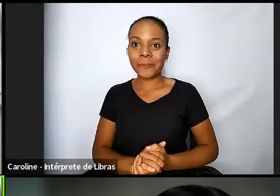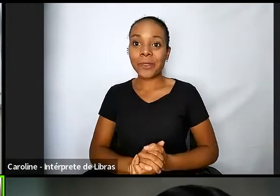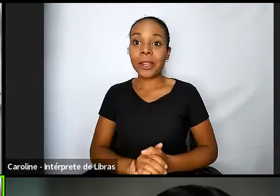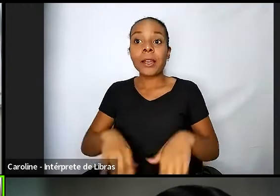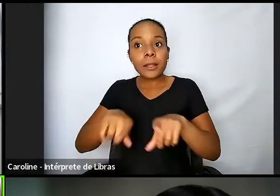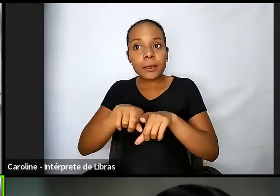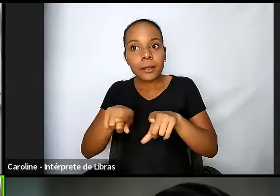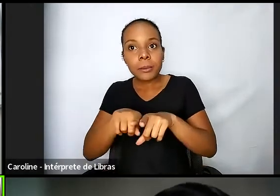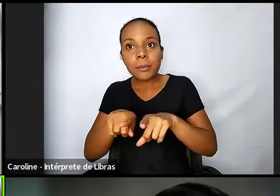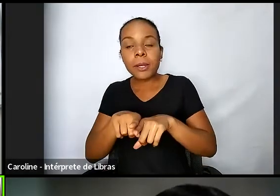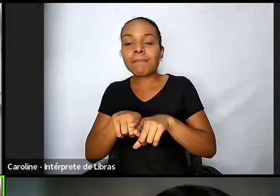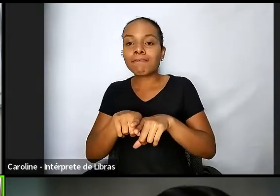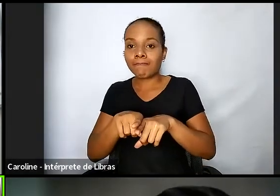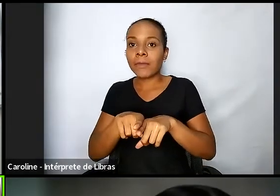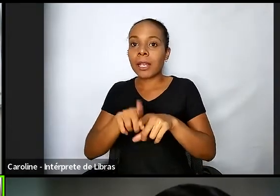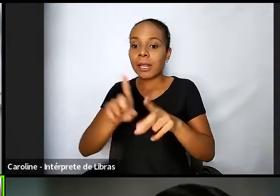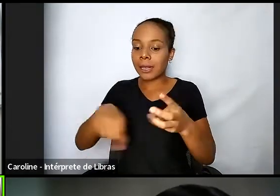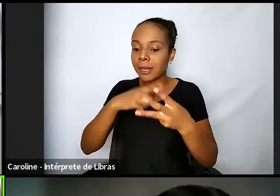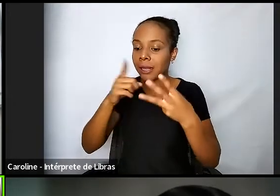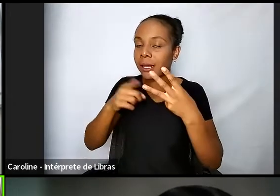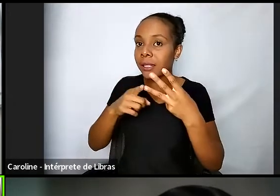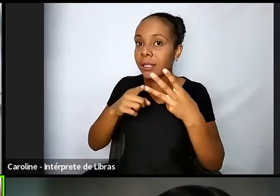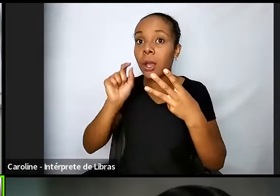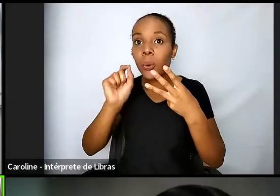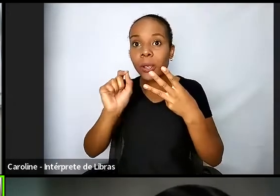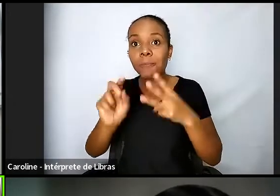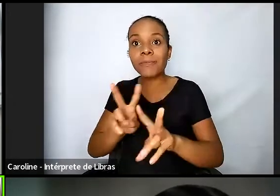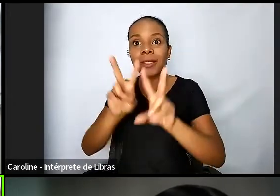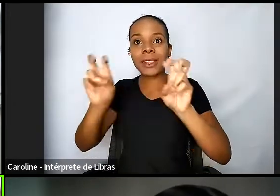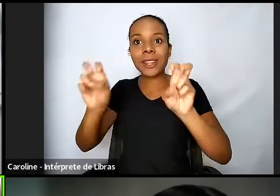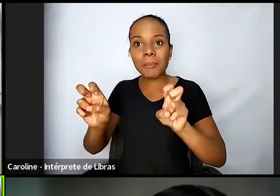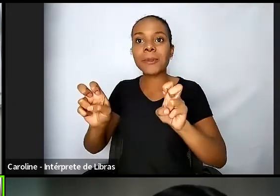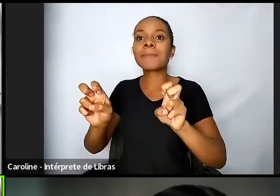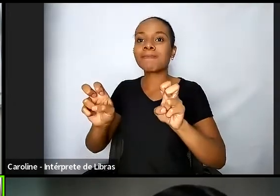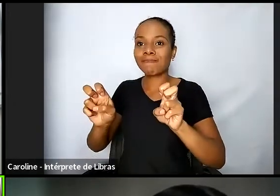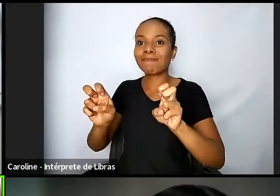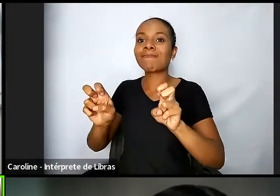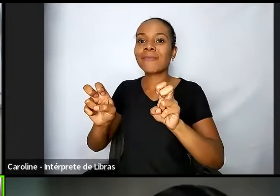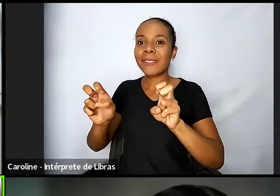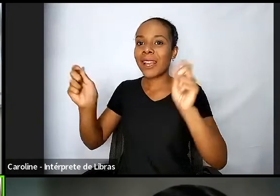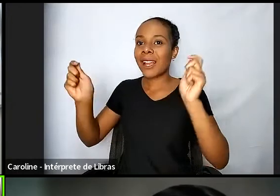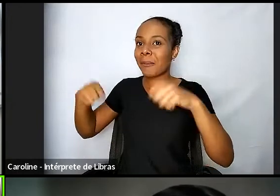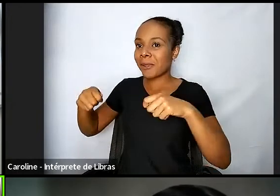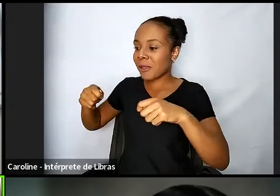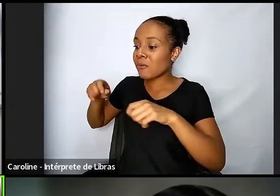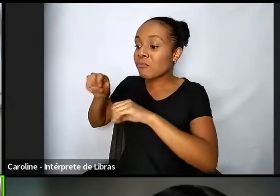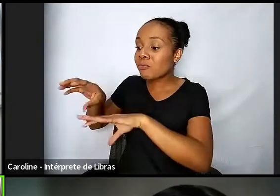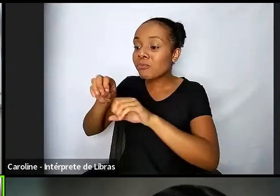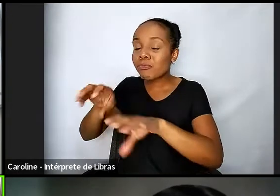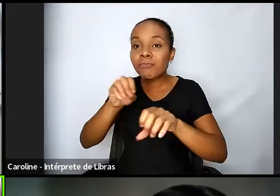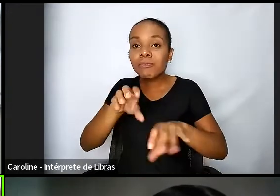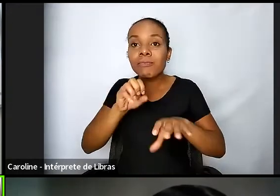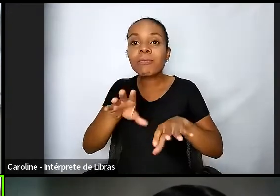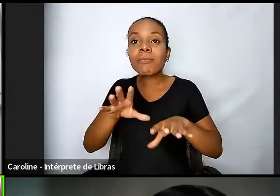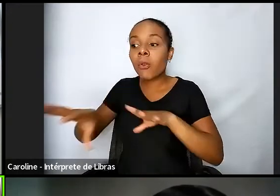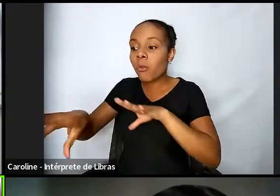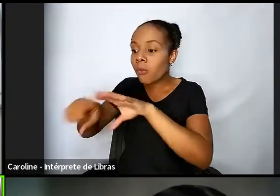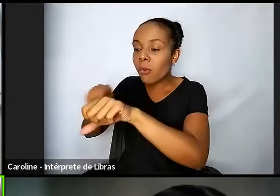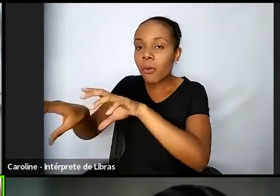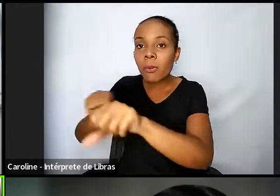capacitação né então como que nós podemos a partir de uma